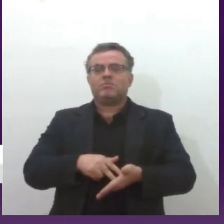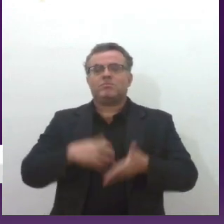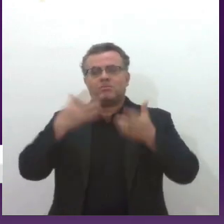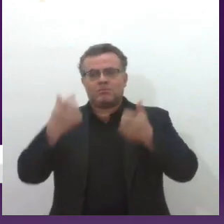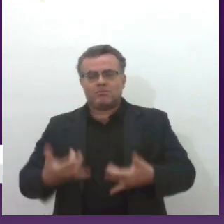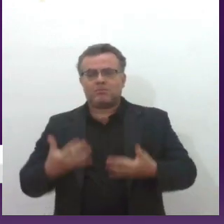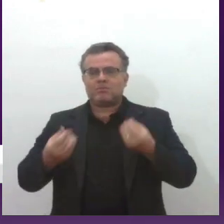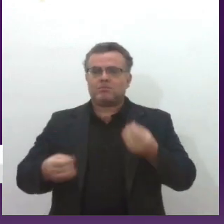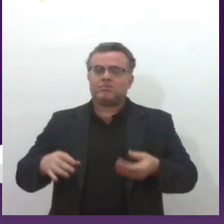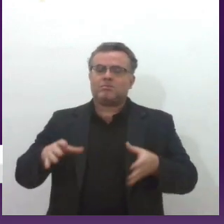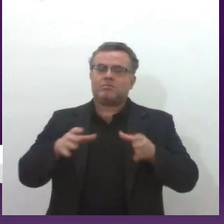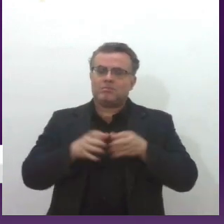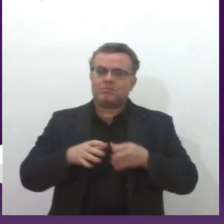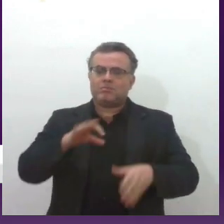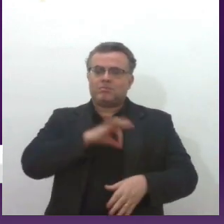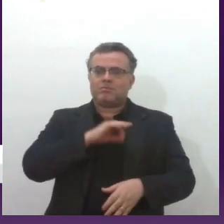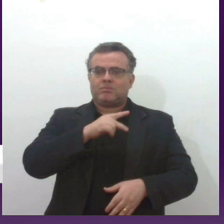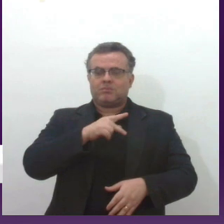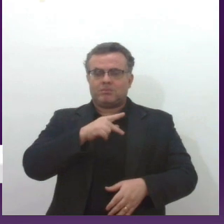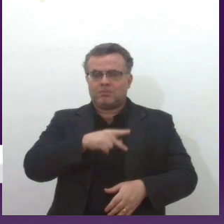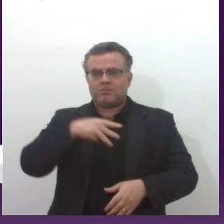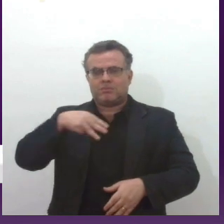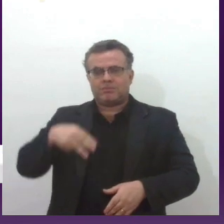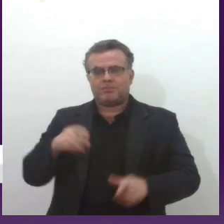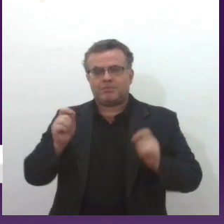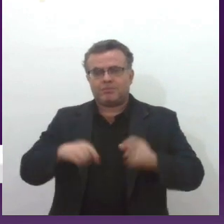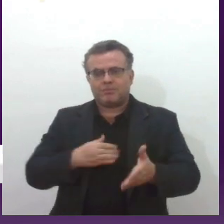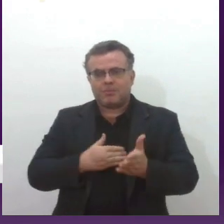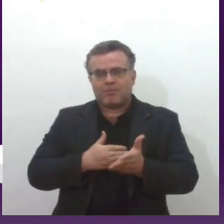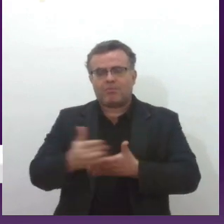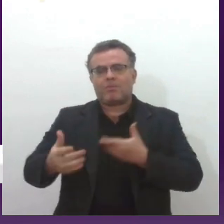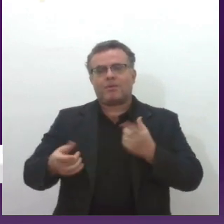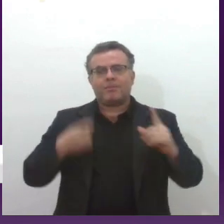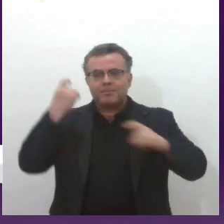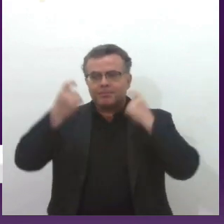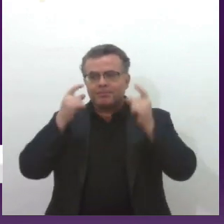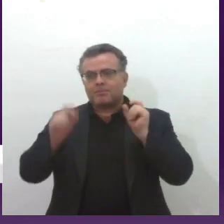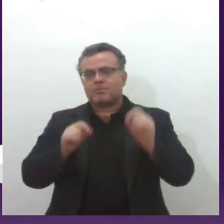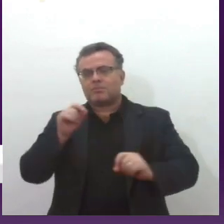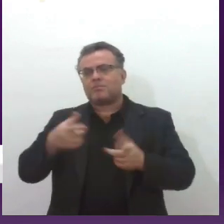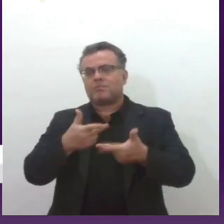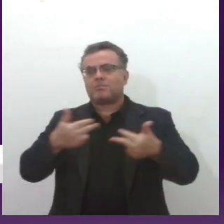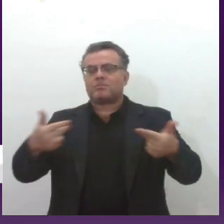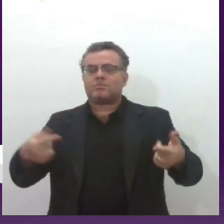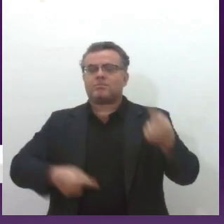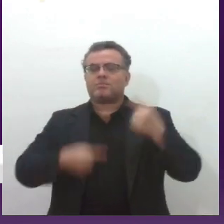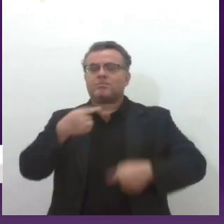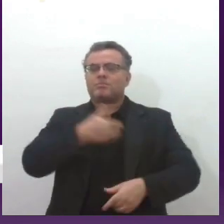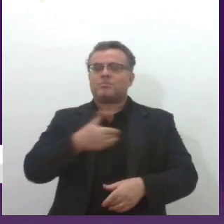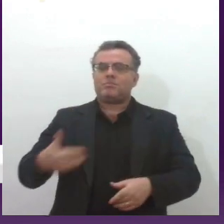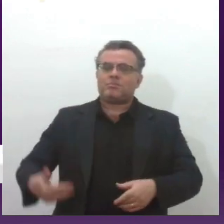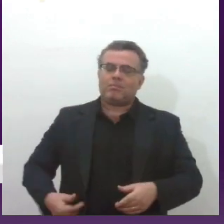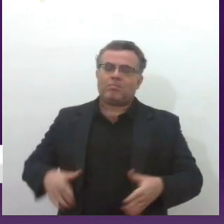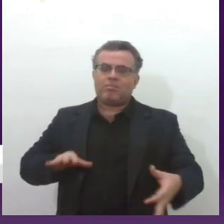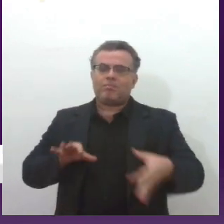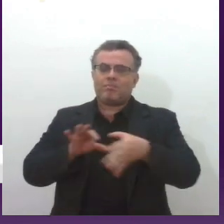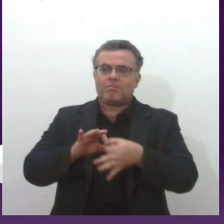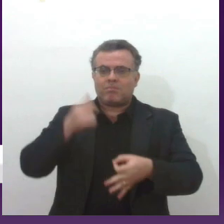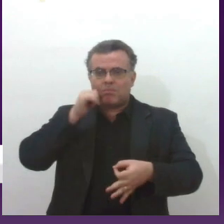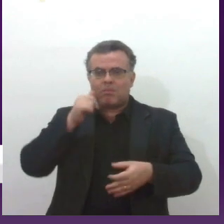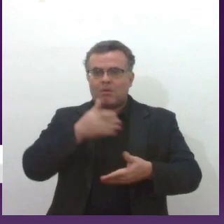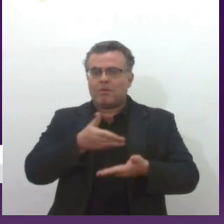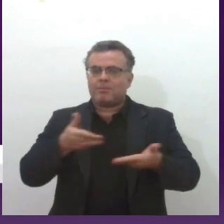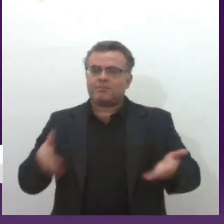A Polícia Militar deveria também começar a se preocupar com relação a políticas públicas voltadas para a mulher da segurança pública,